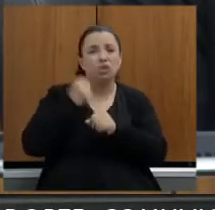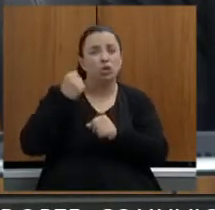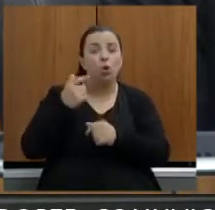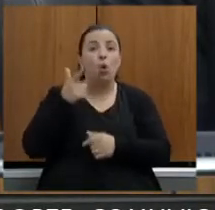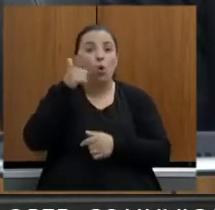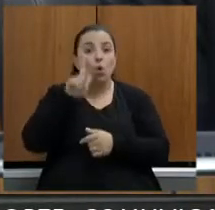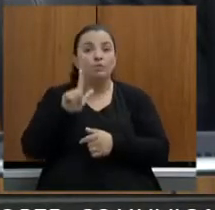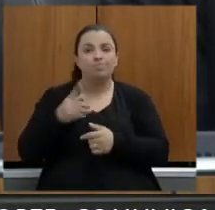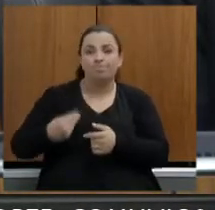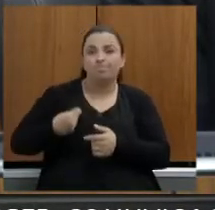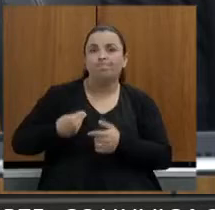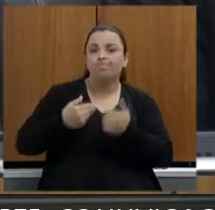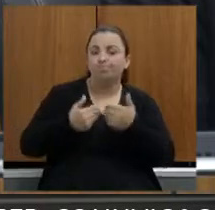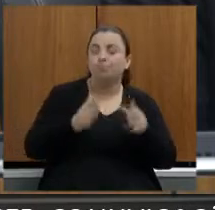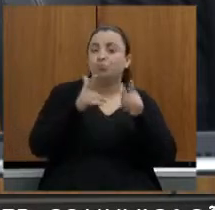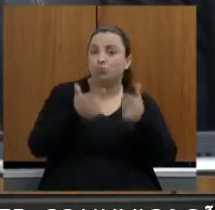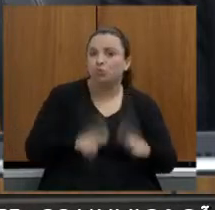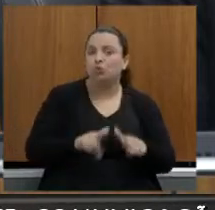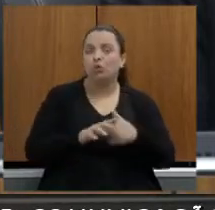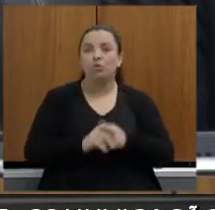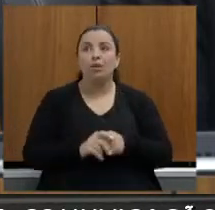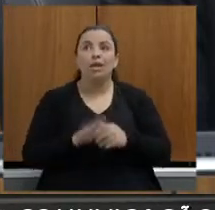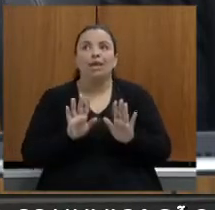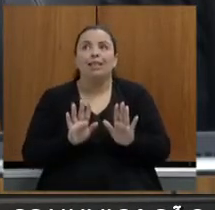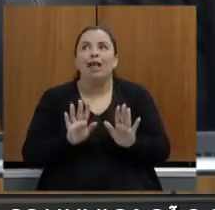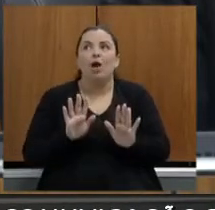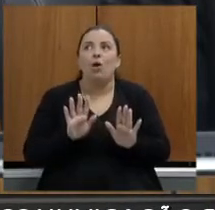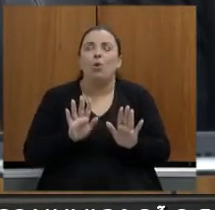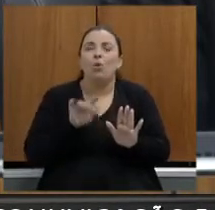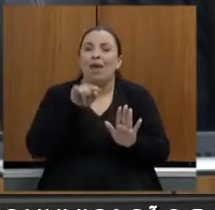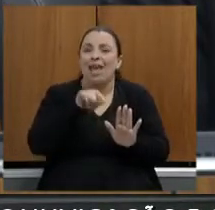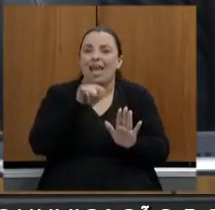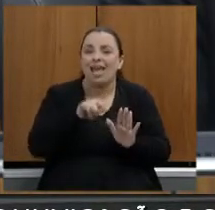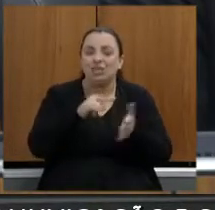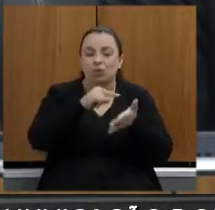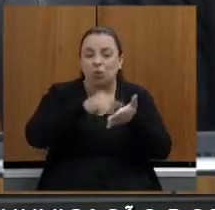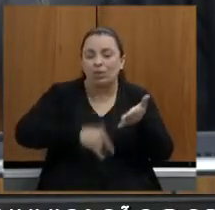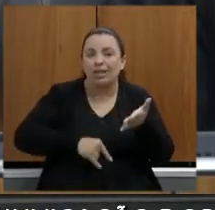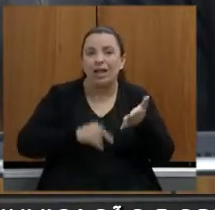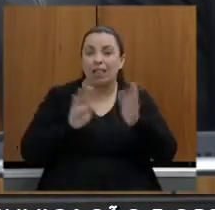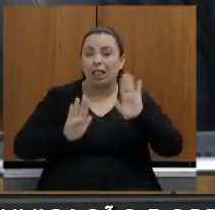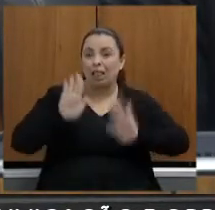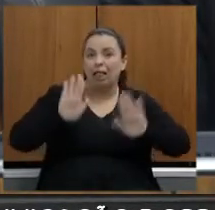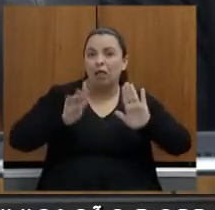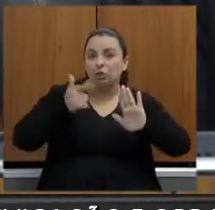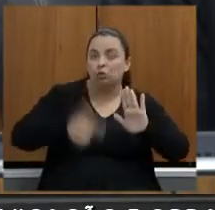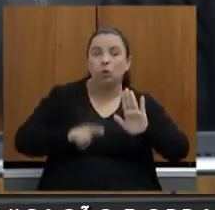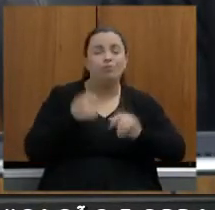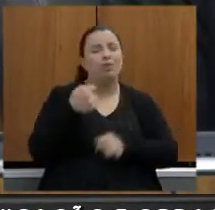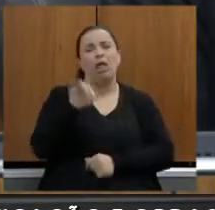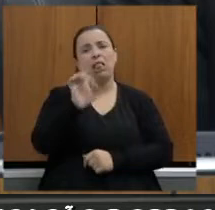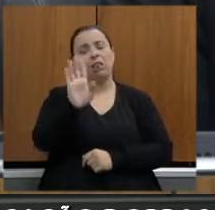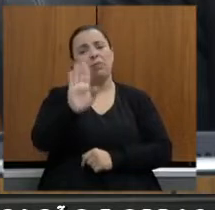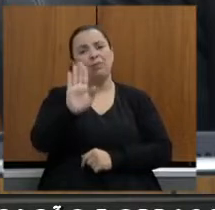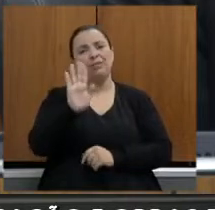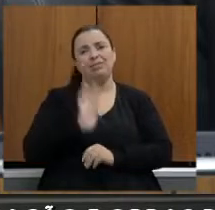recuperar então nós não teremos a necessidade de refazer a licitação o que